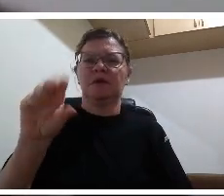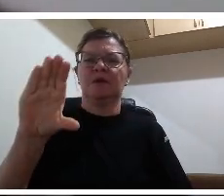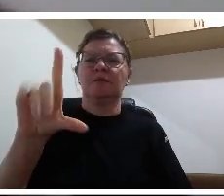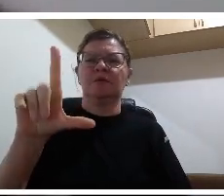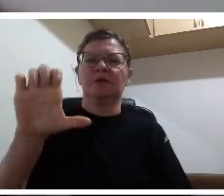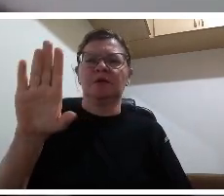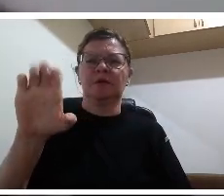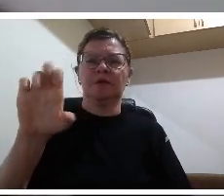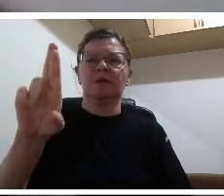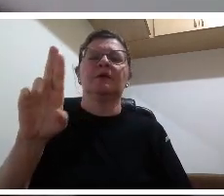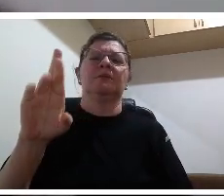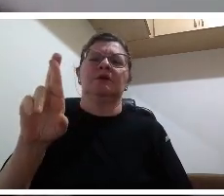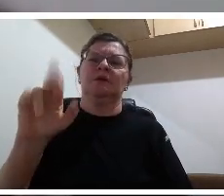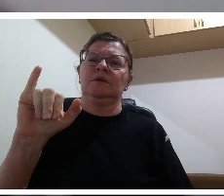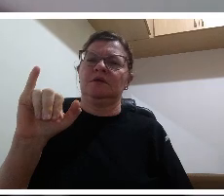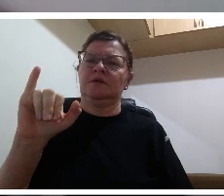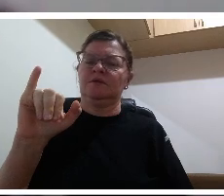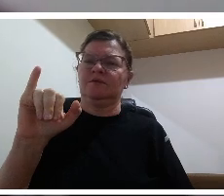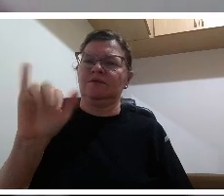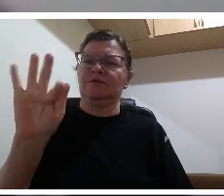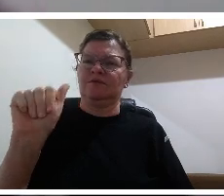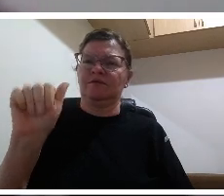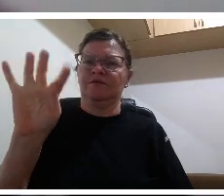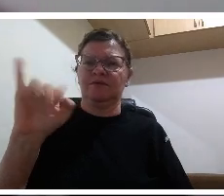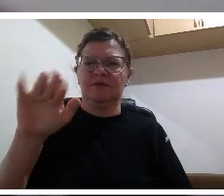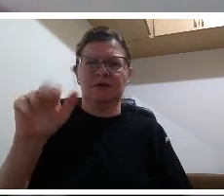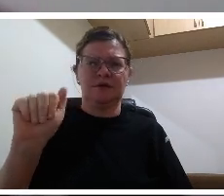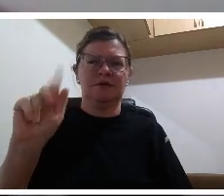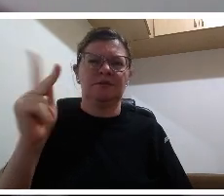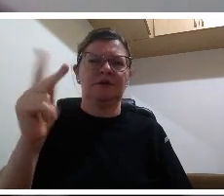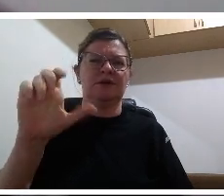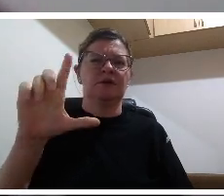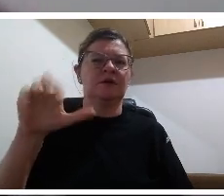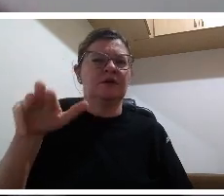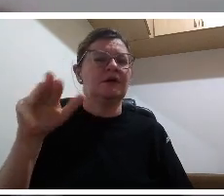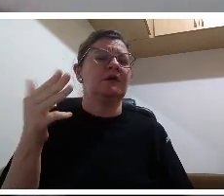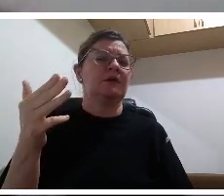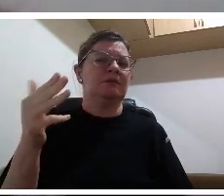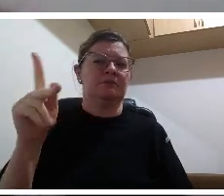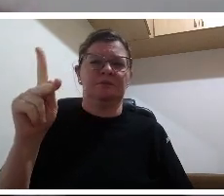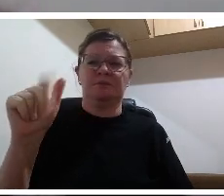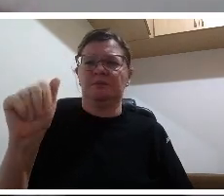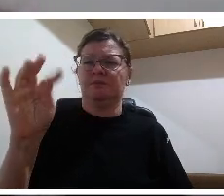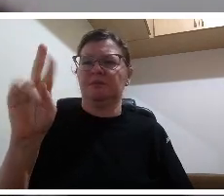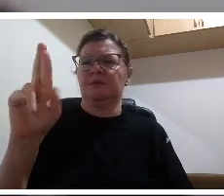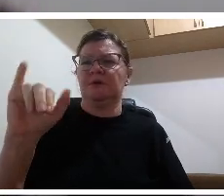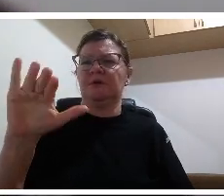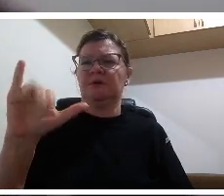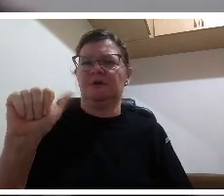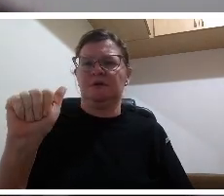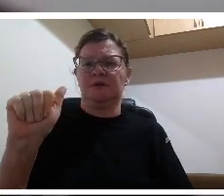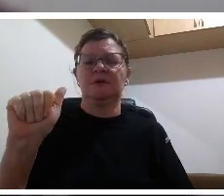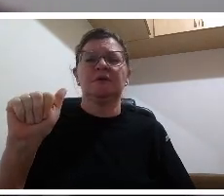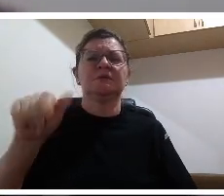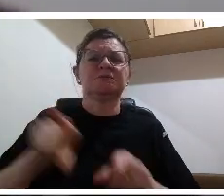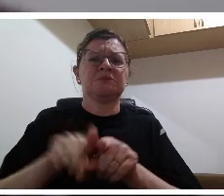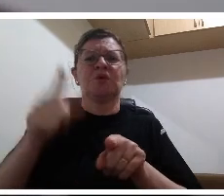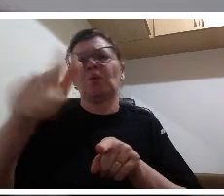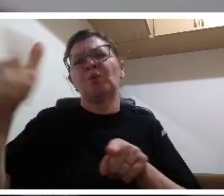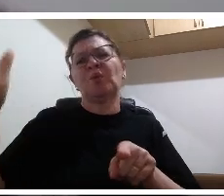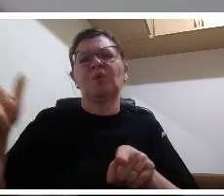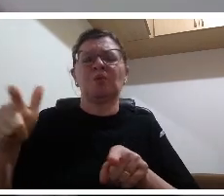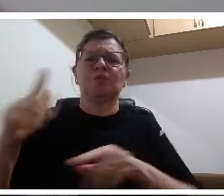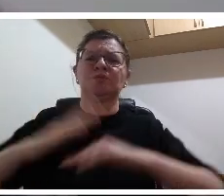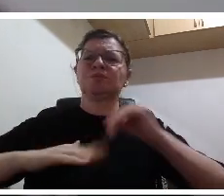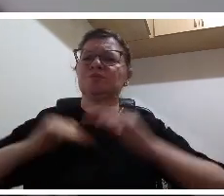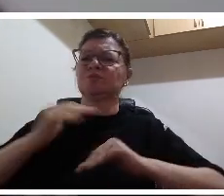gratidão né ao professor João Luiz Gasparin né pelas excelentes reflexões aqui postas porque a gente precisa sempre